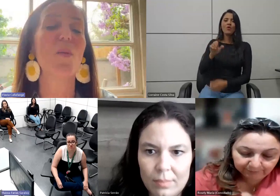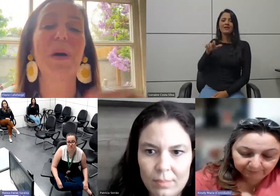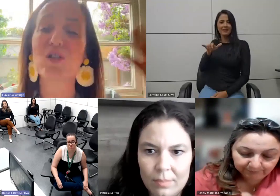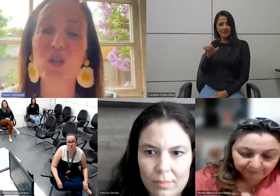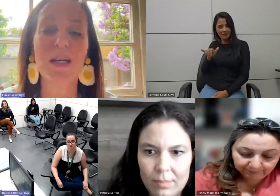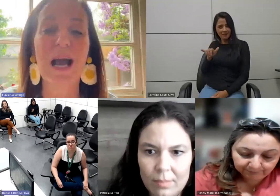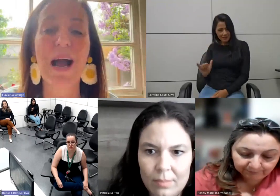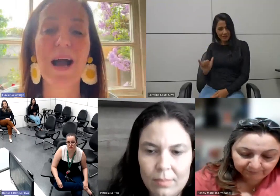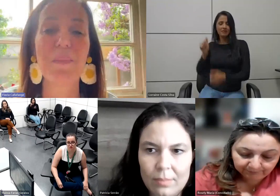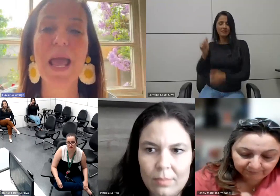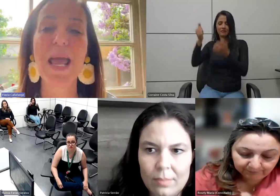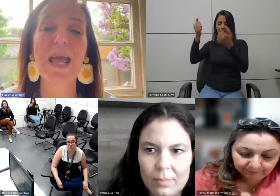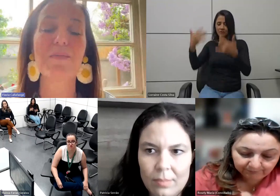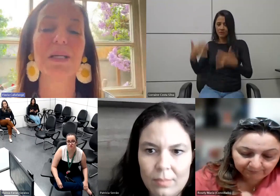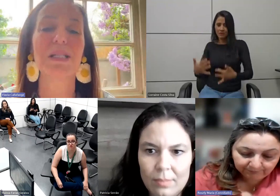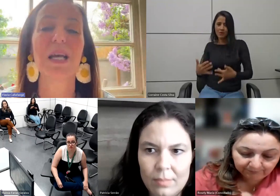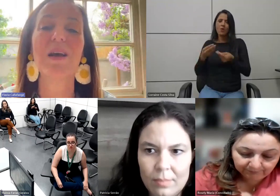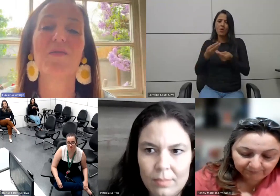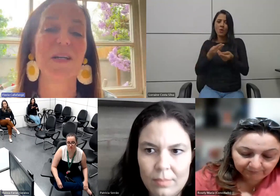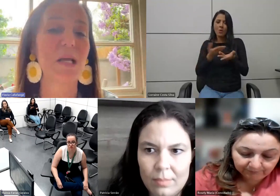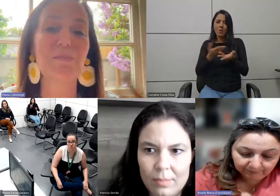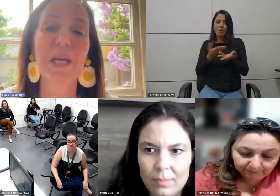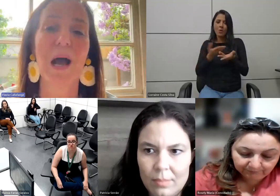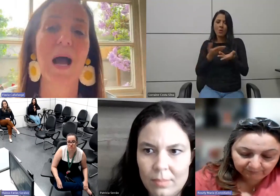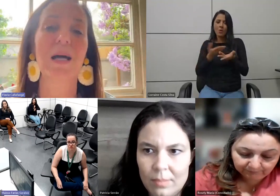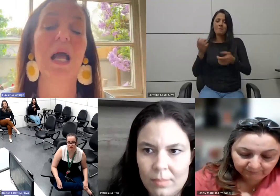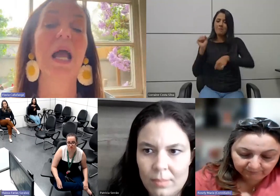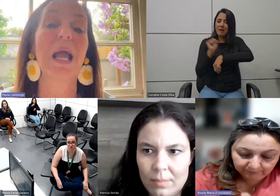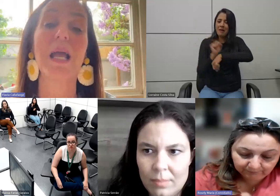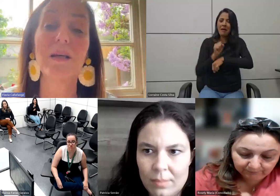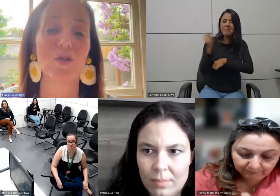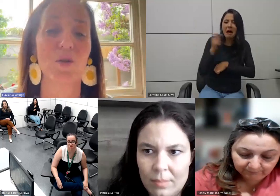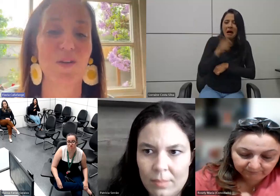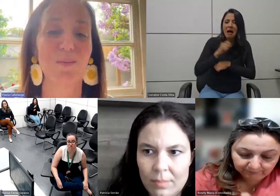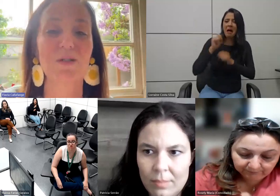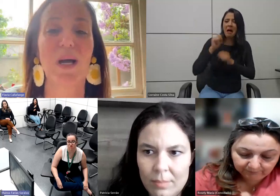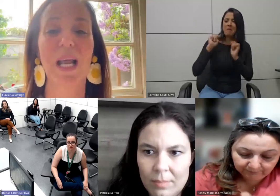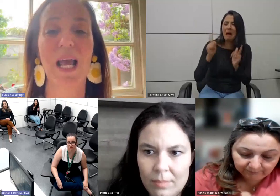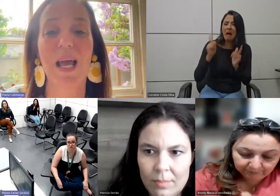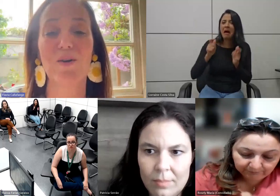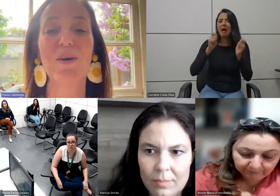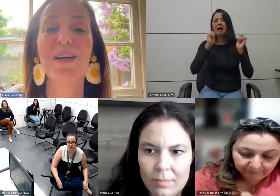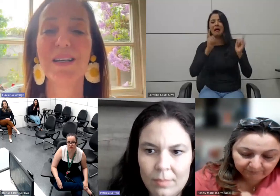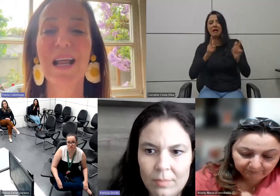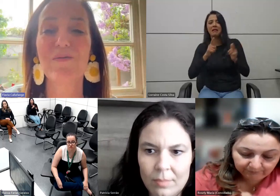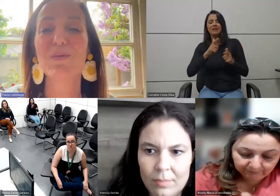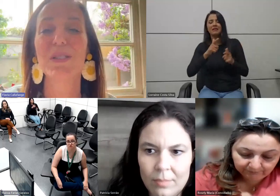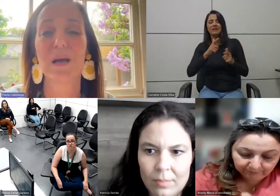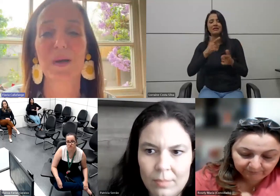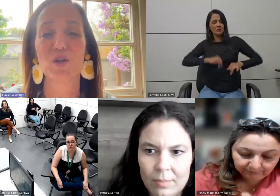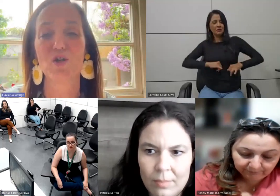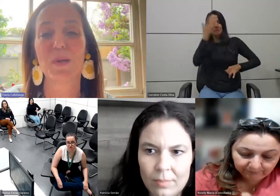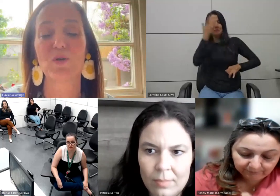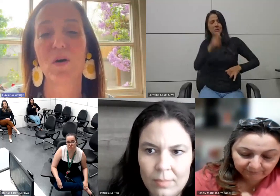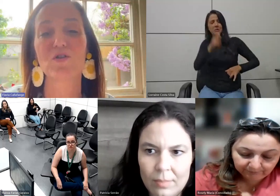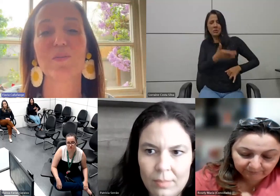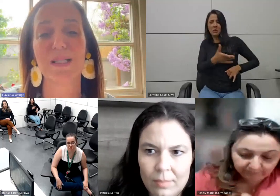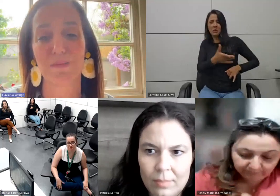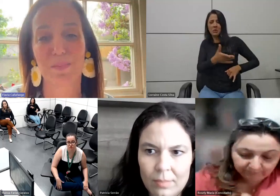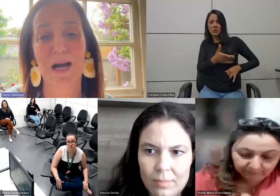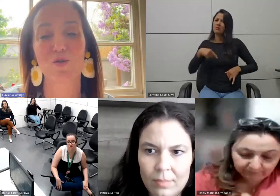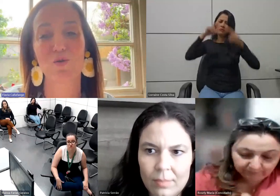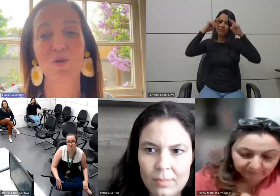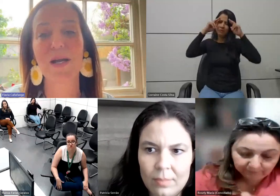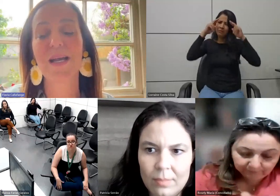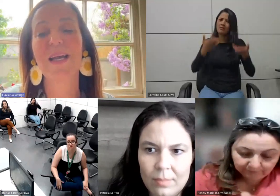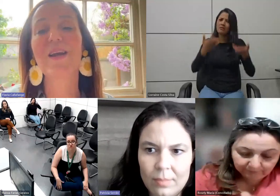de compartilhar memes e fazer piada e rir do sofrimento alheio né vamos ser mais respeituosos